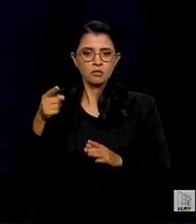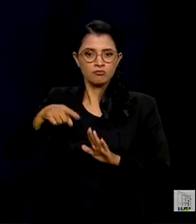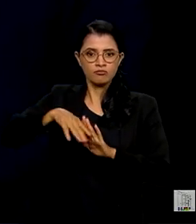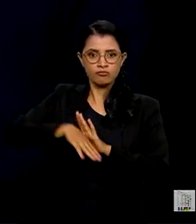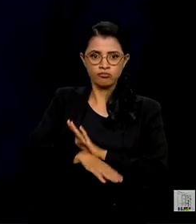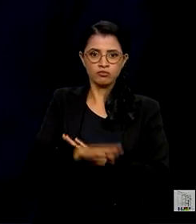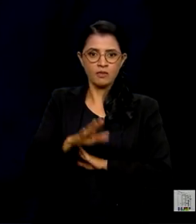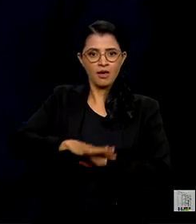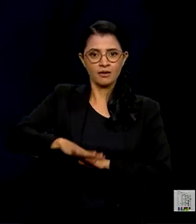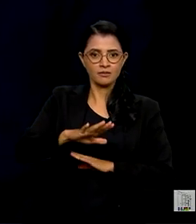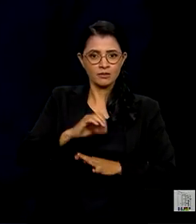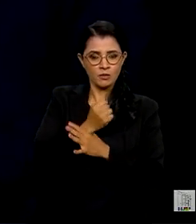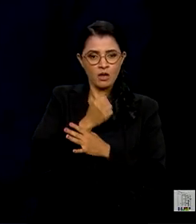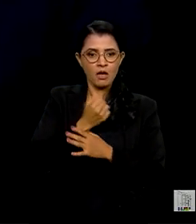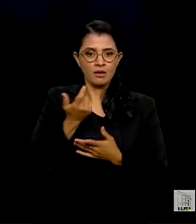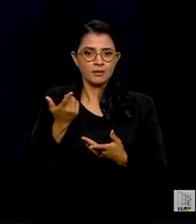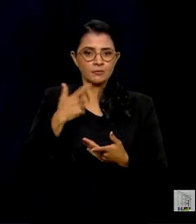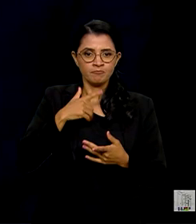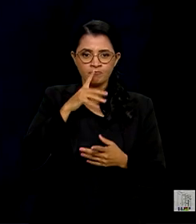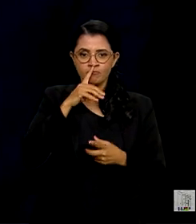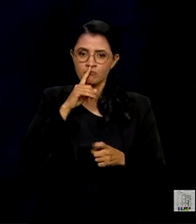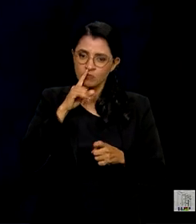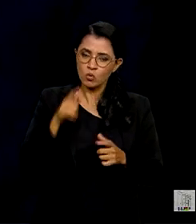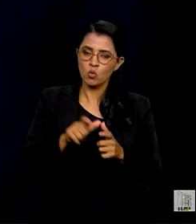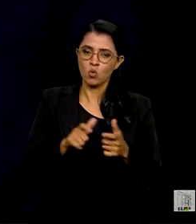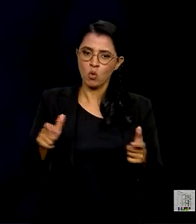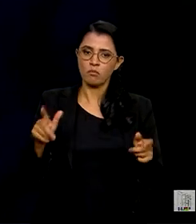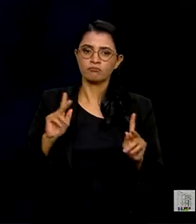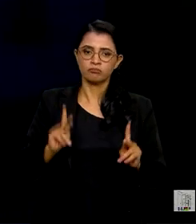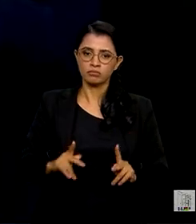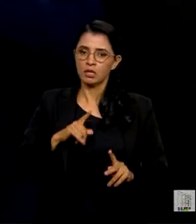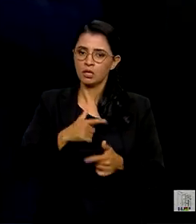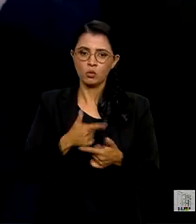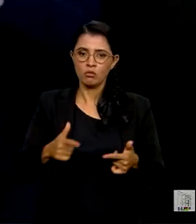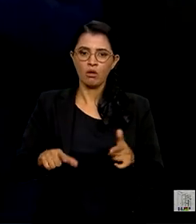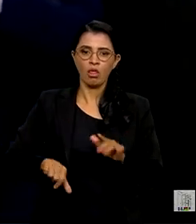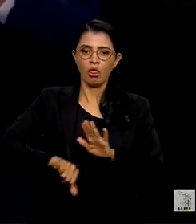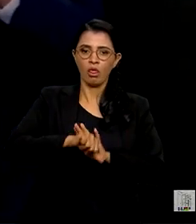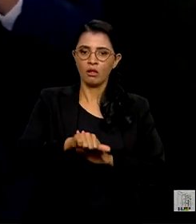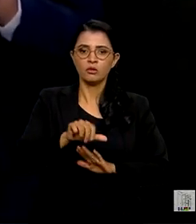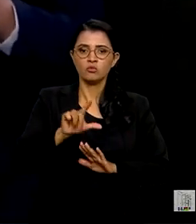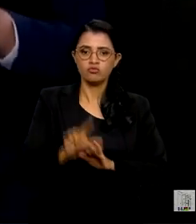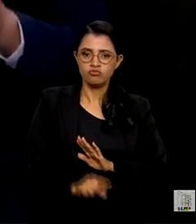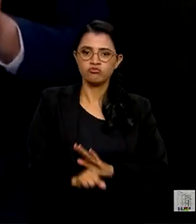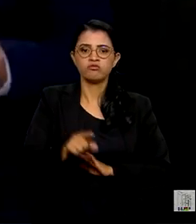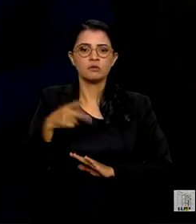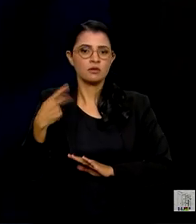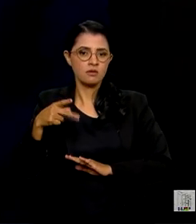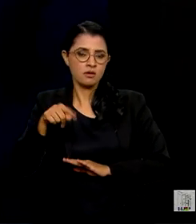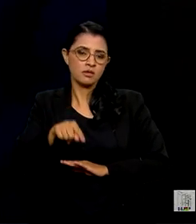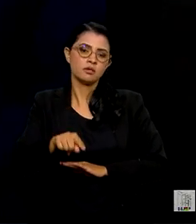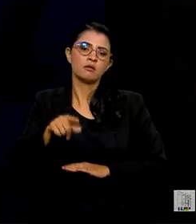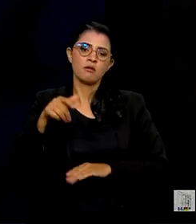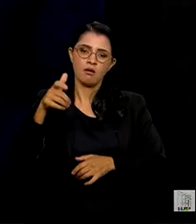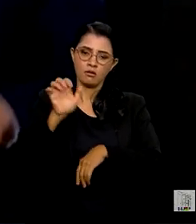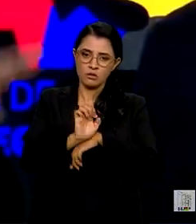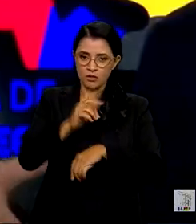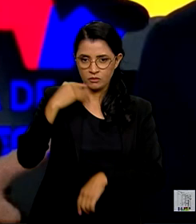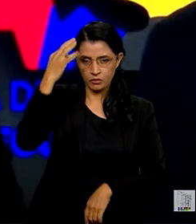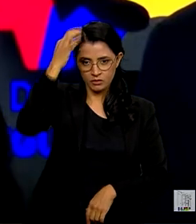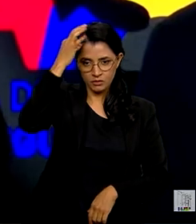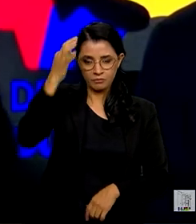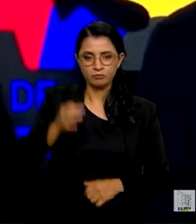na área de segurança se fortaleçam aqui, se fortaleça essa tendência aqui no Espírito Santo.